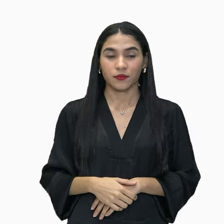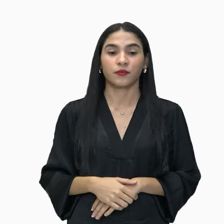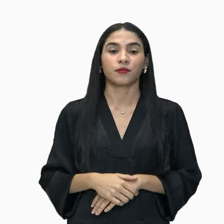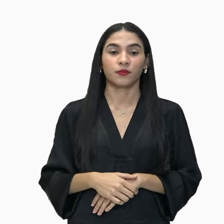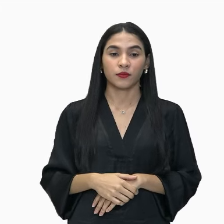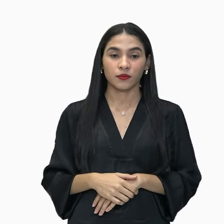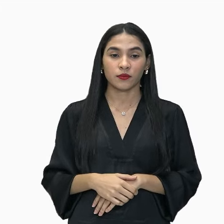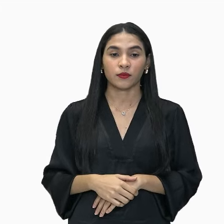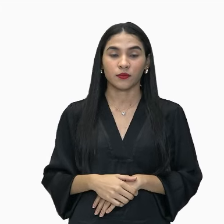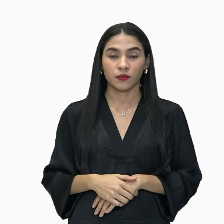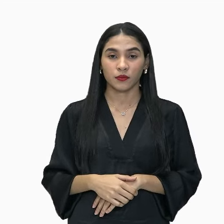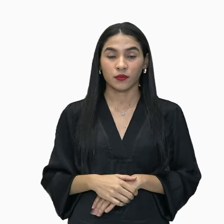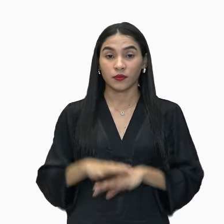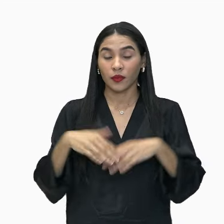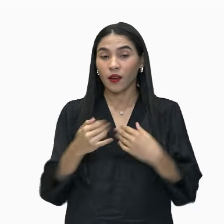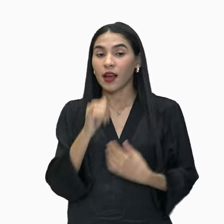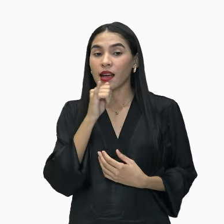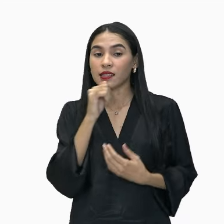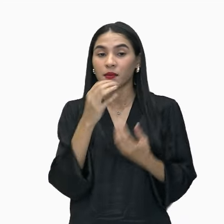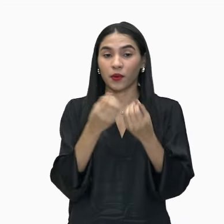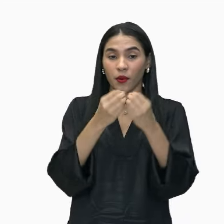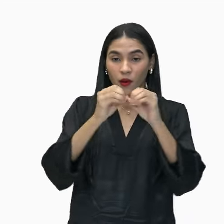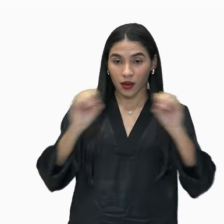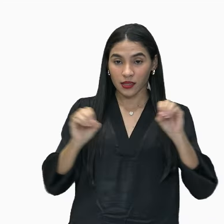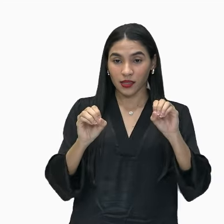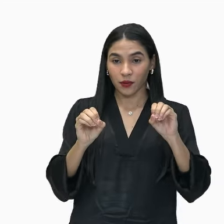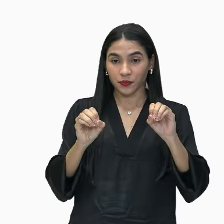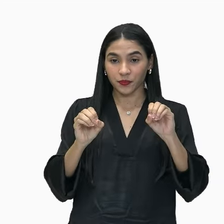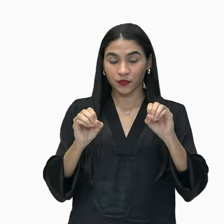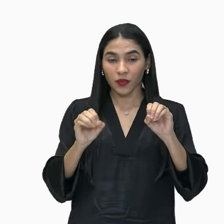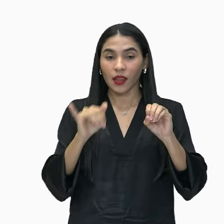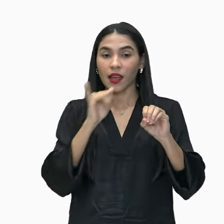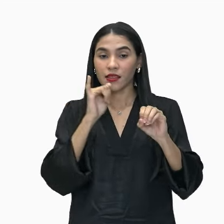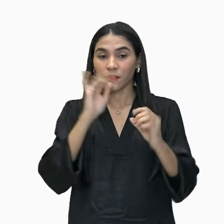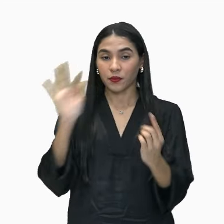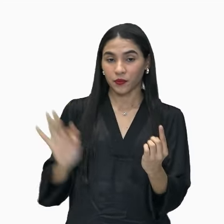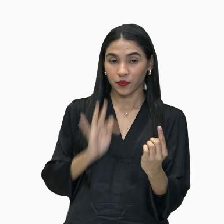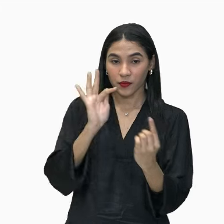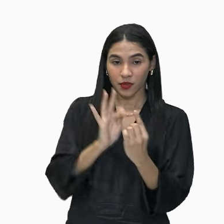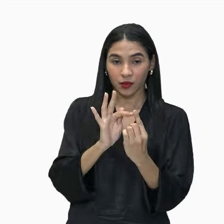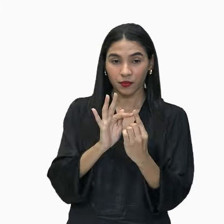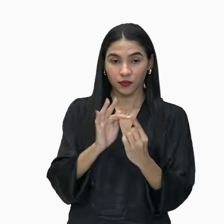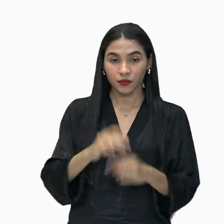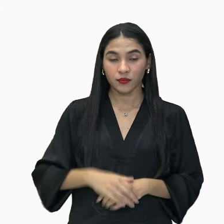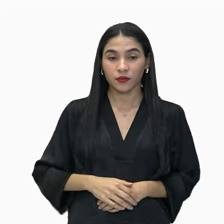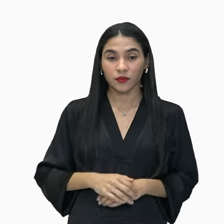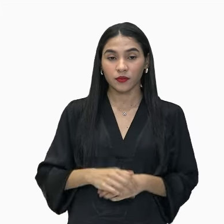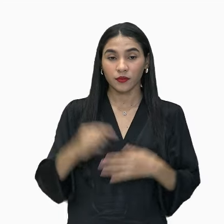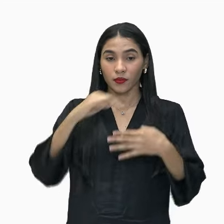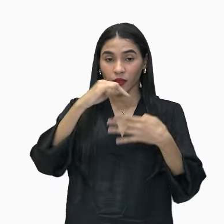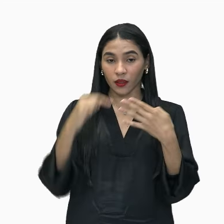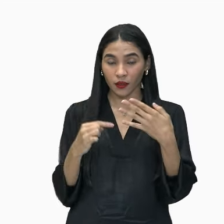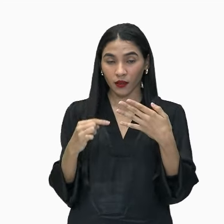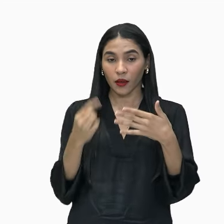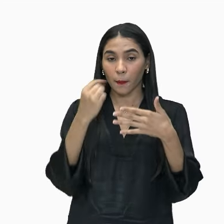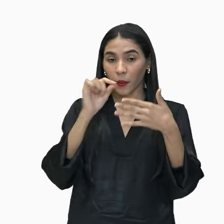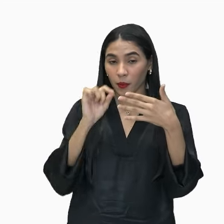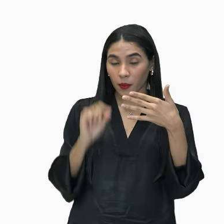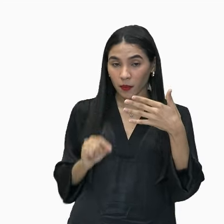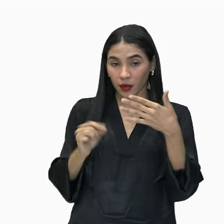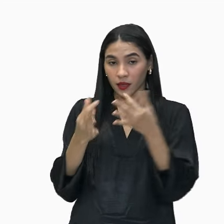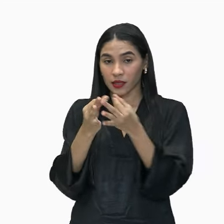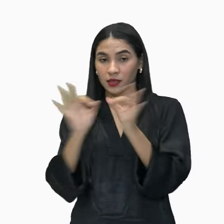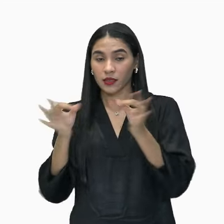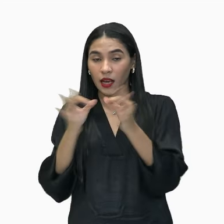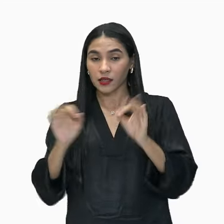quando a oração faz função de uma dessas seis funções sintáticas que estão na